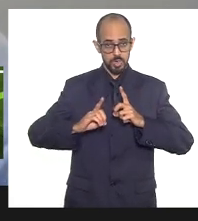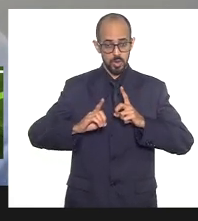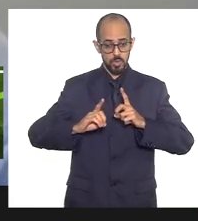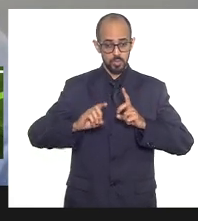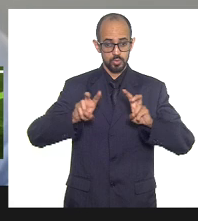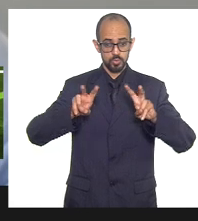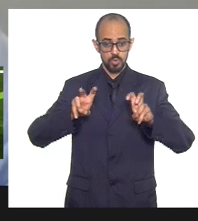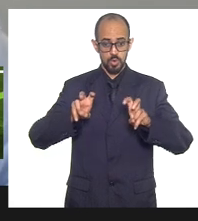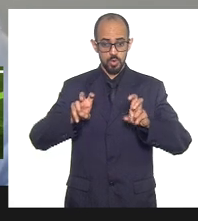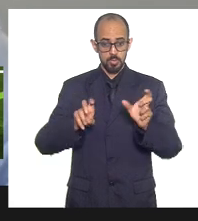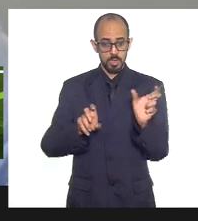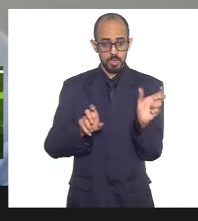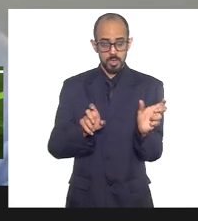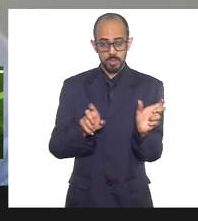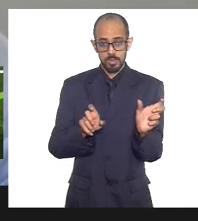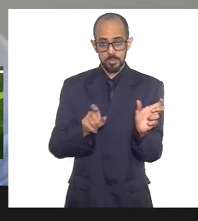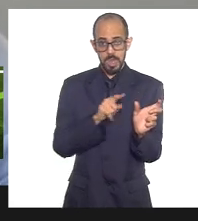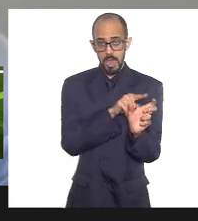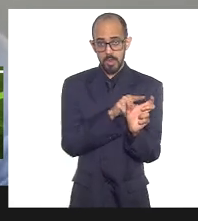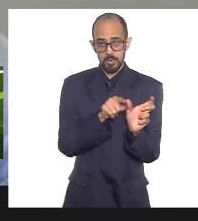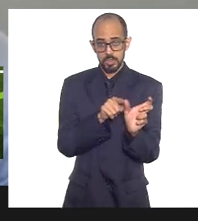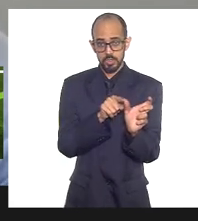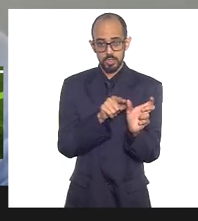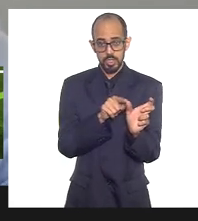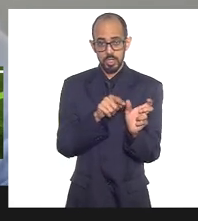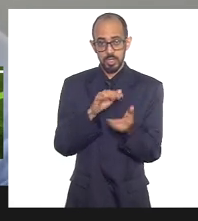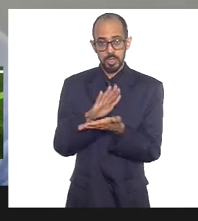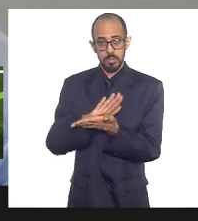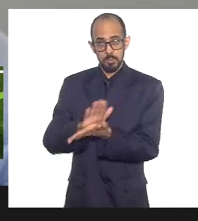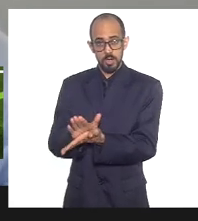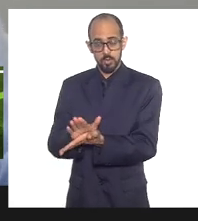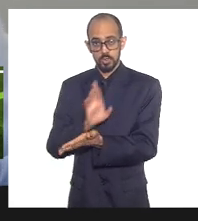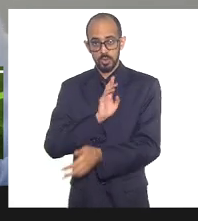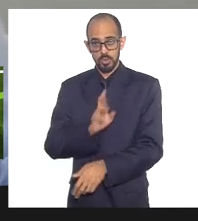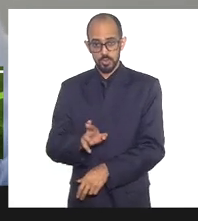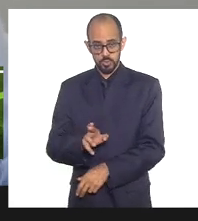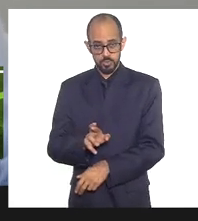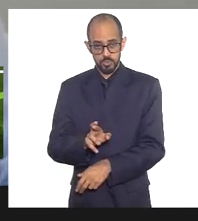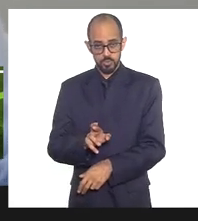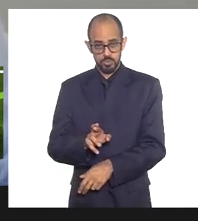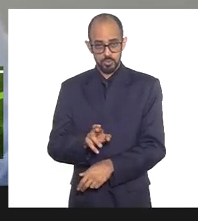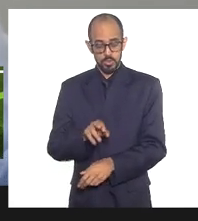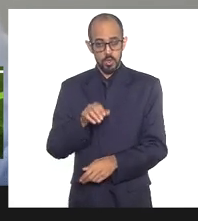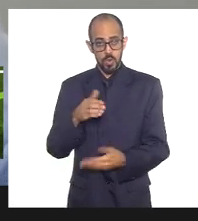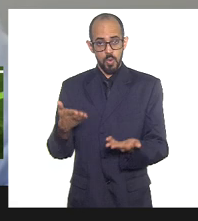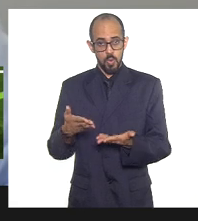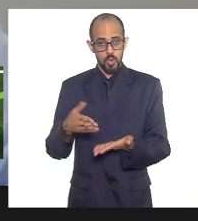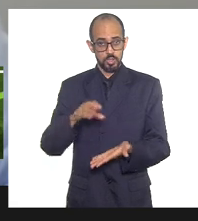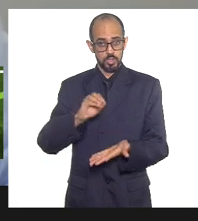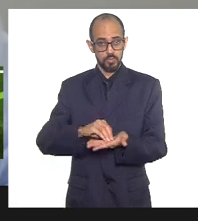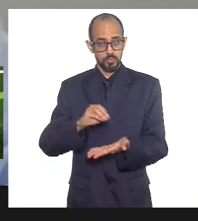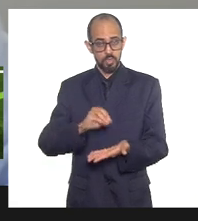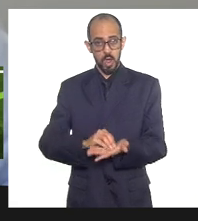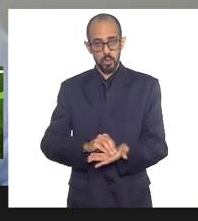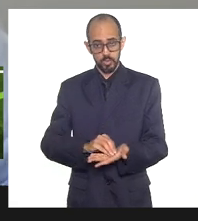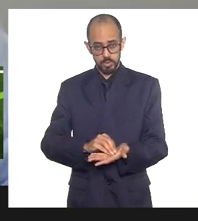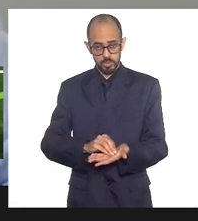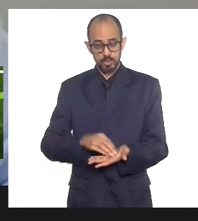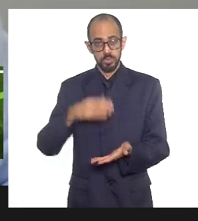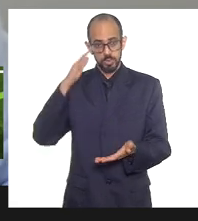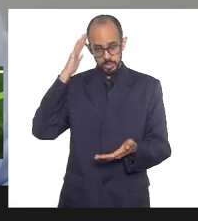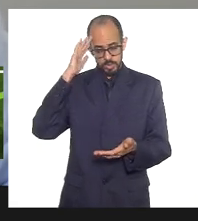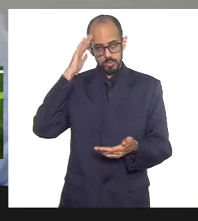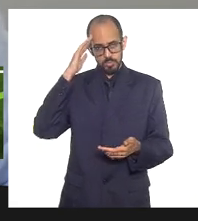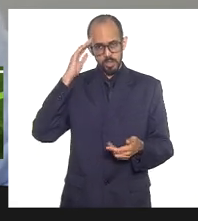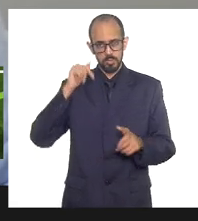categoria intolerância religiosa, ela é absolutamente insuficiente para representar os